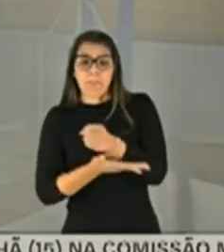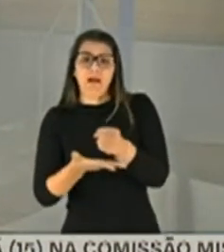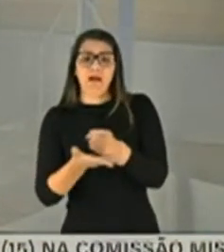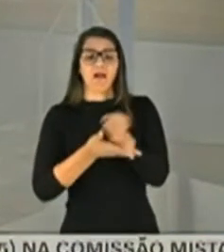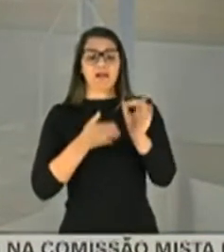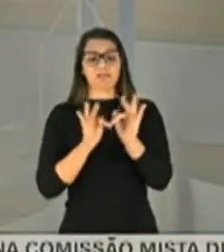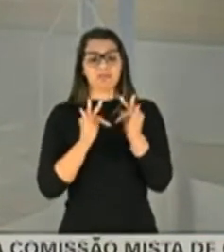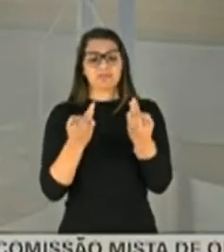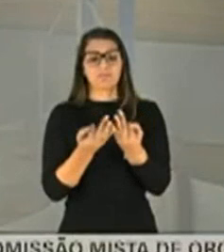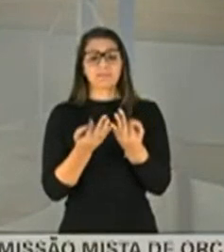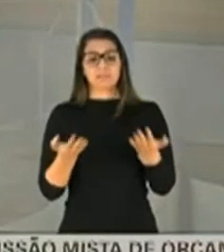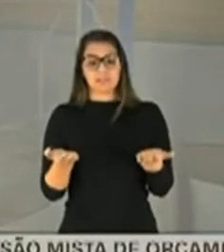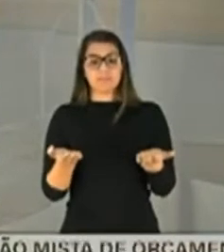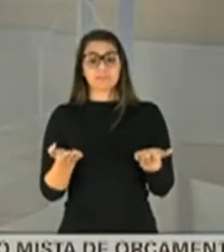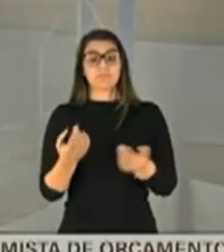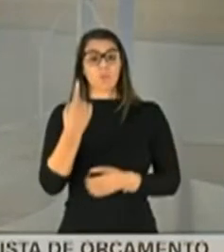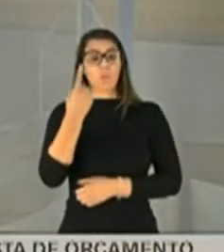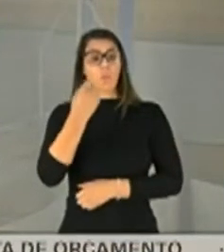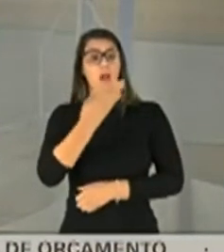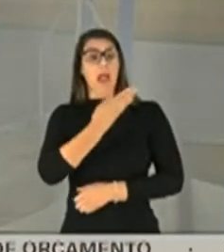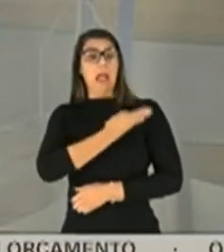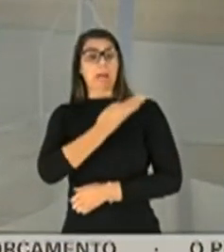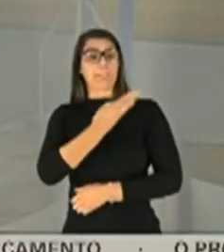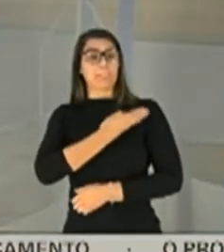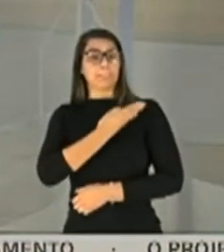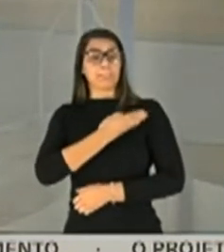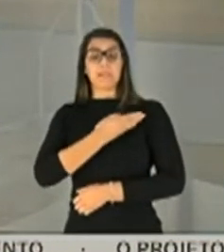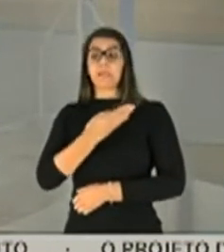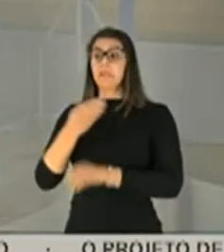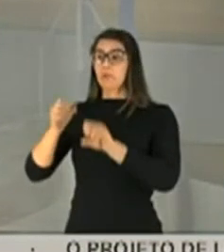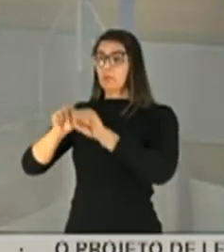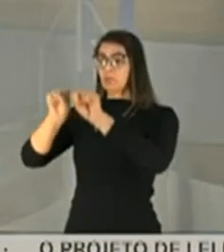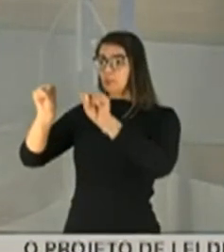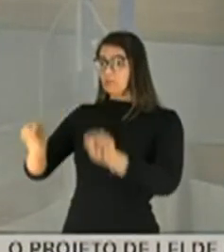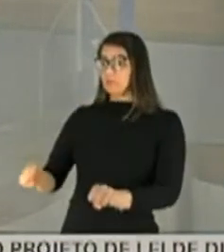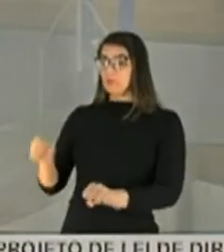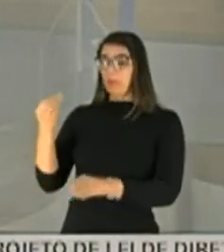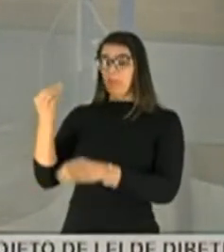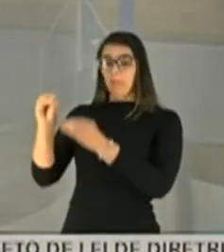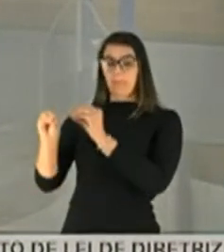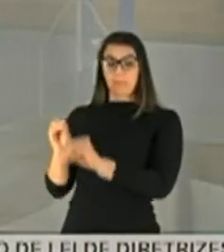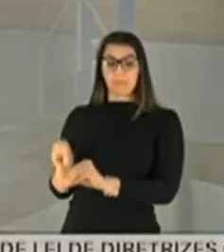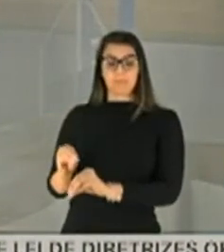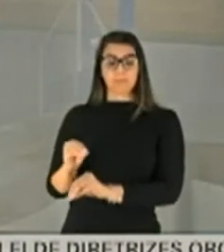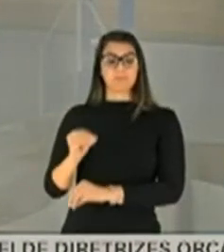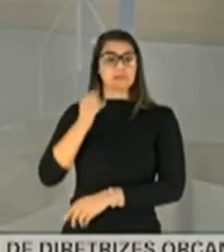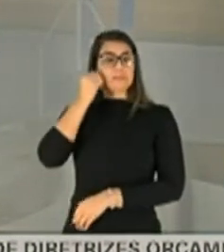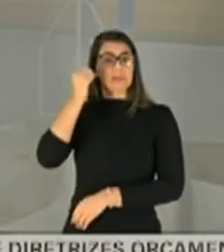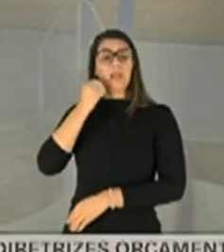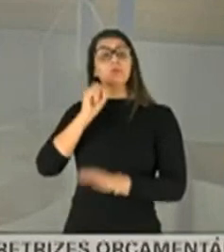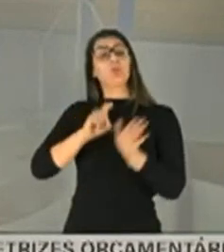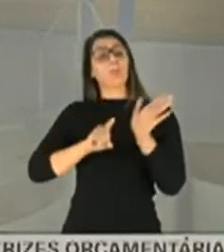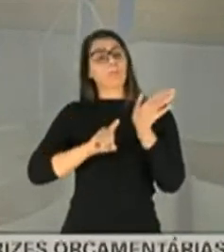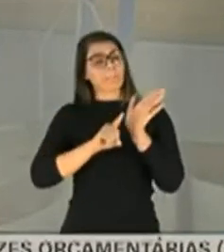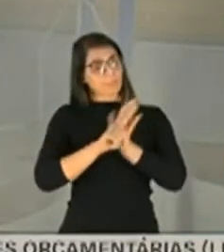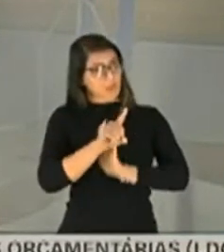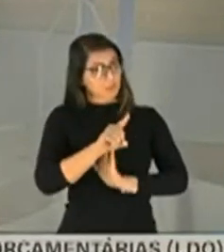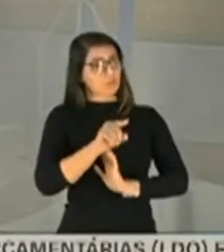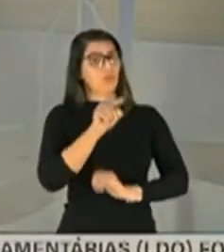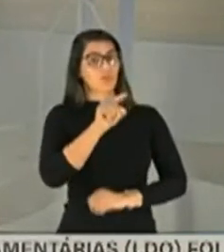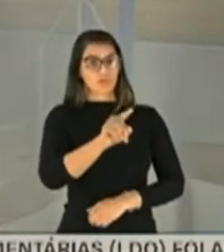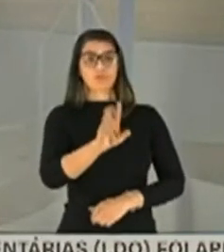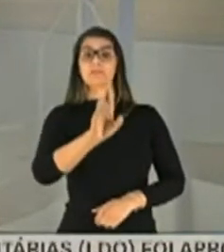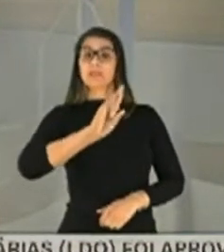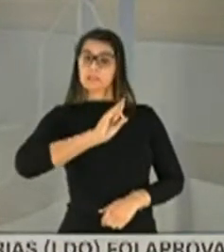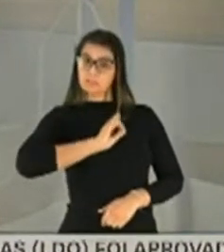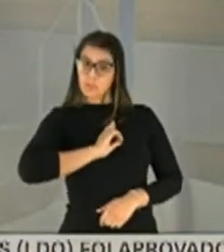e que uma amiga sua fez, o senhor falou aqui, numa pergunta de um colega, deixou claro, está no